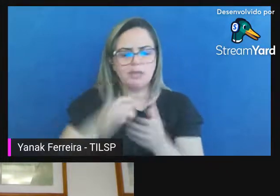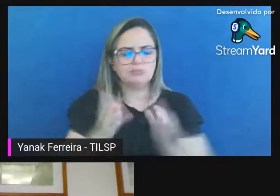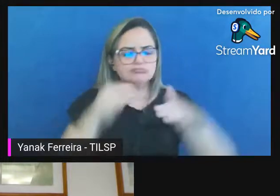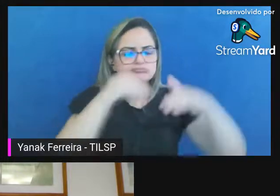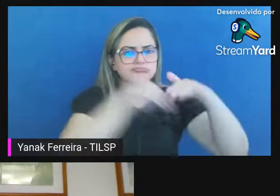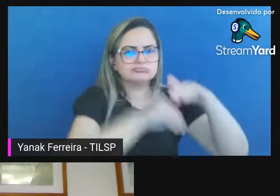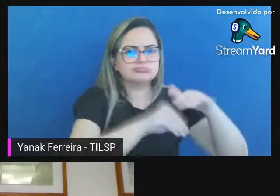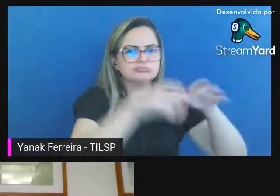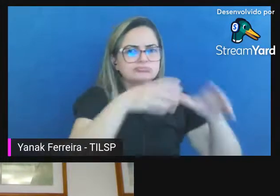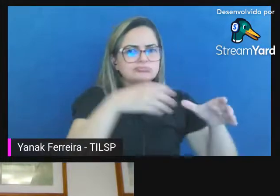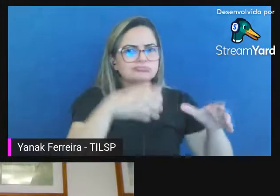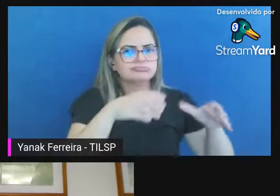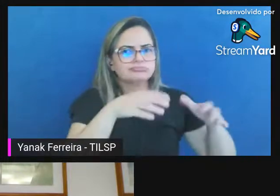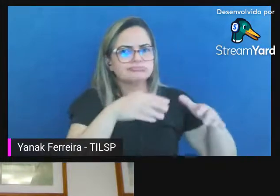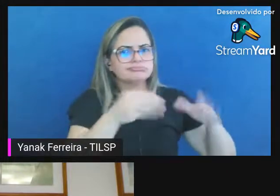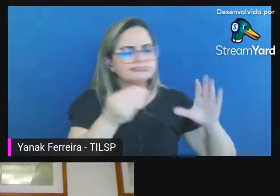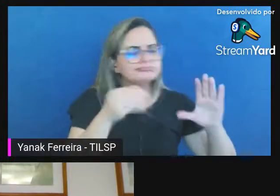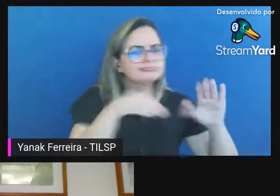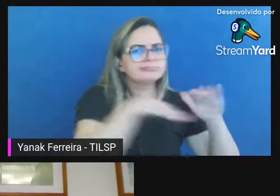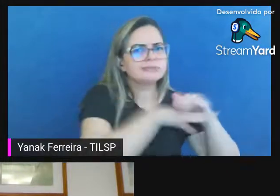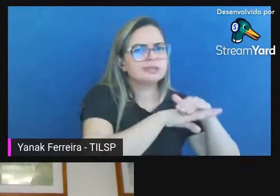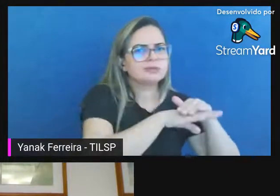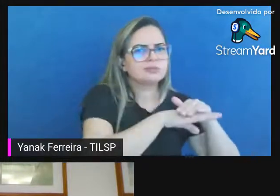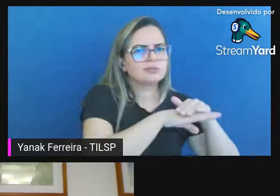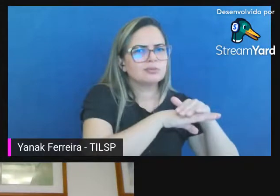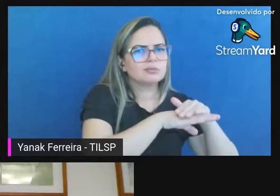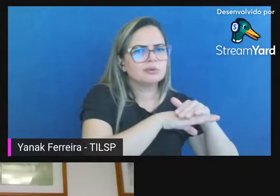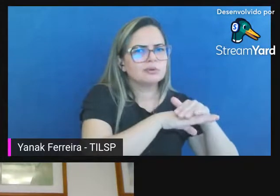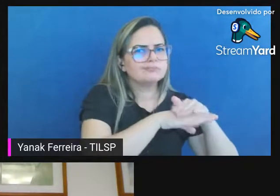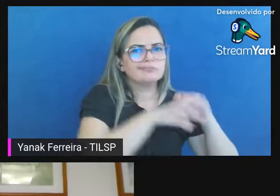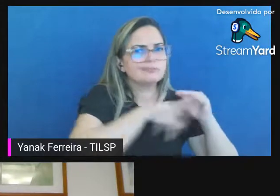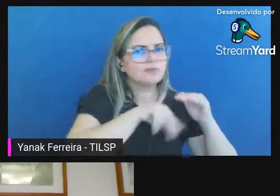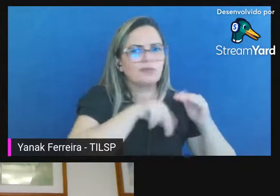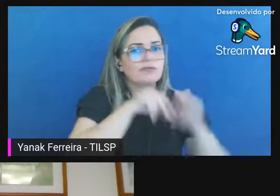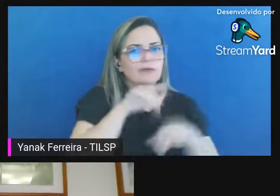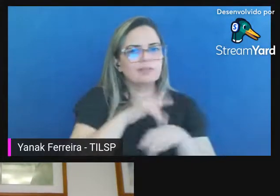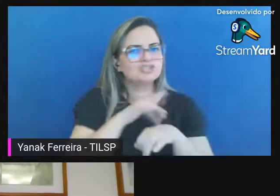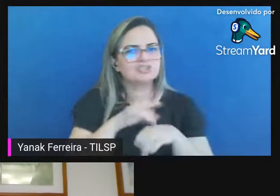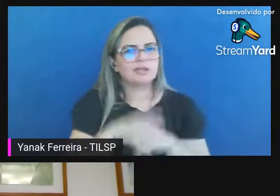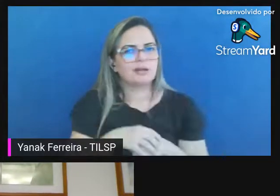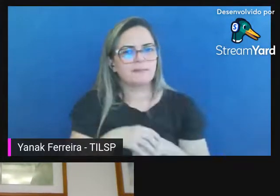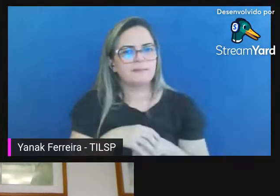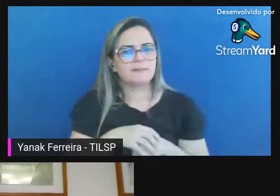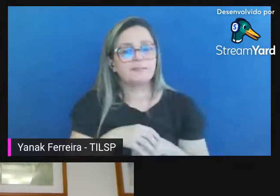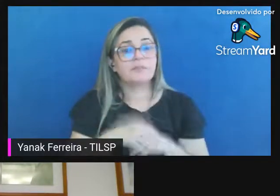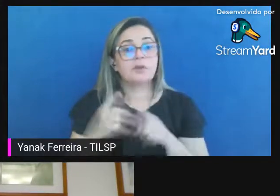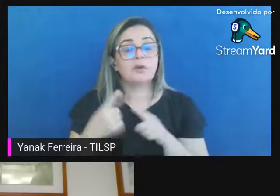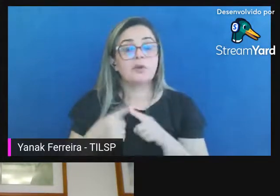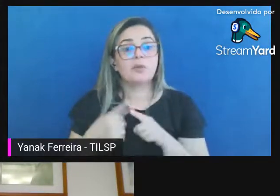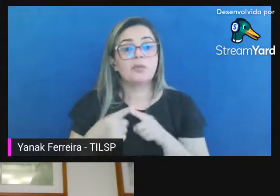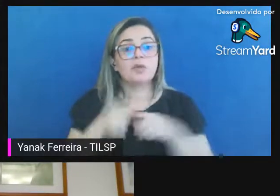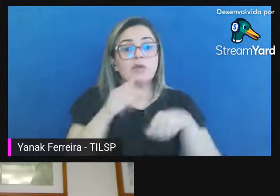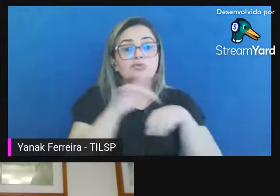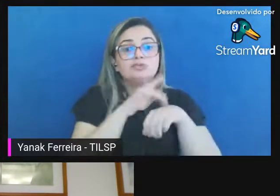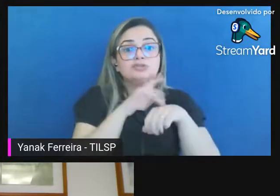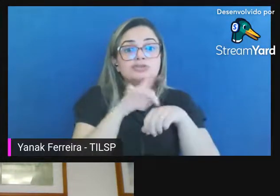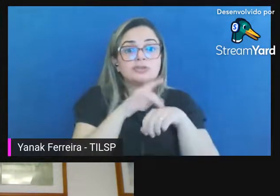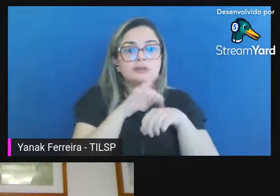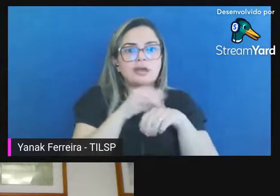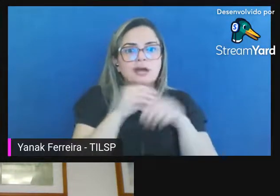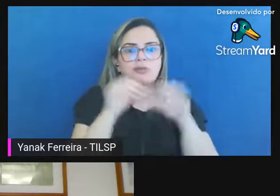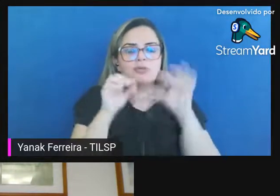entrando num arquivo não vale para digital por quê? porque o digital quando ele sai